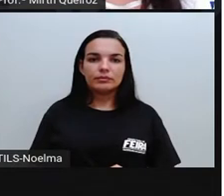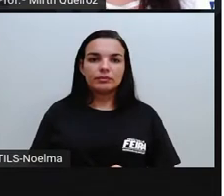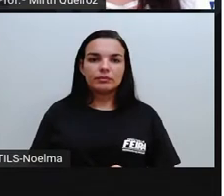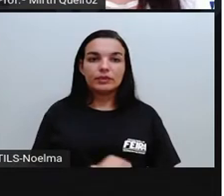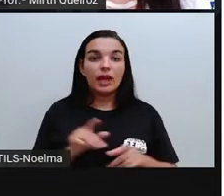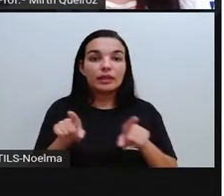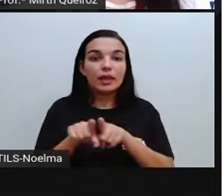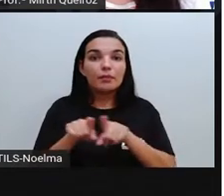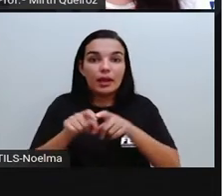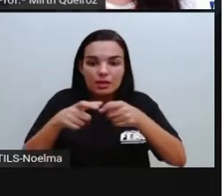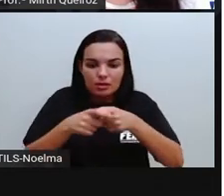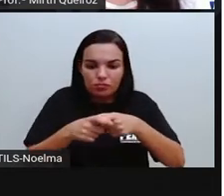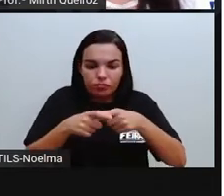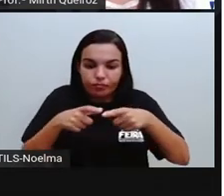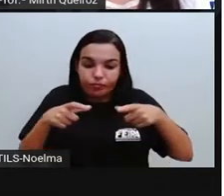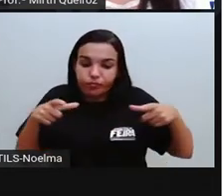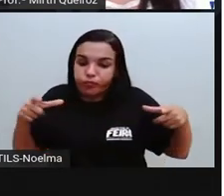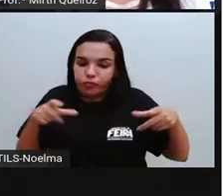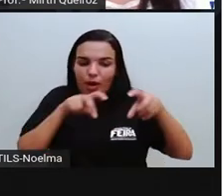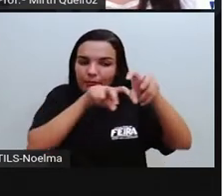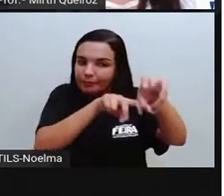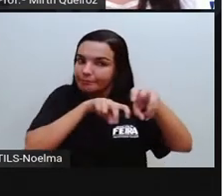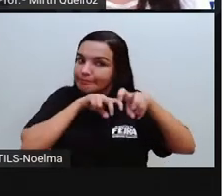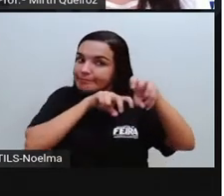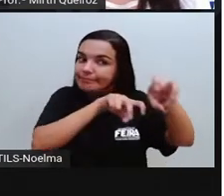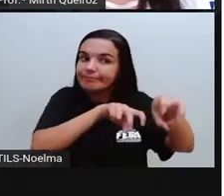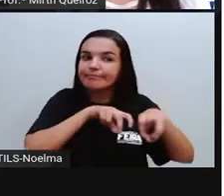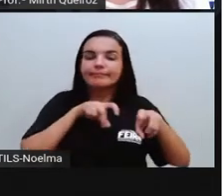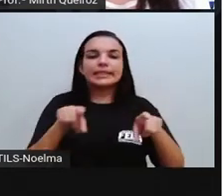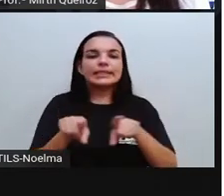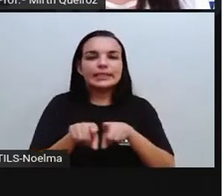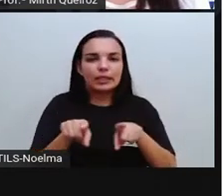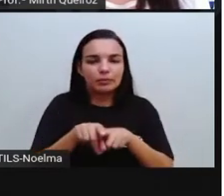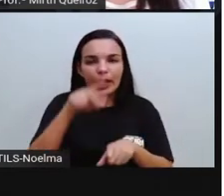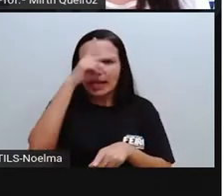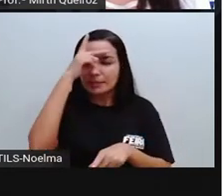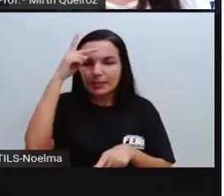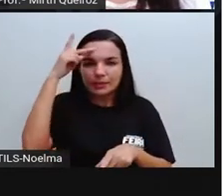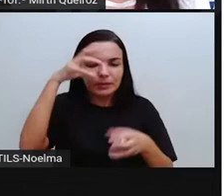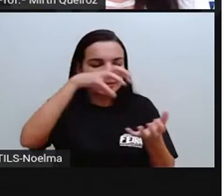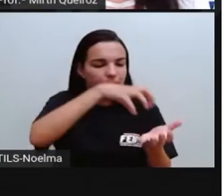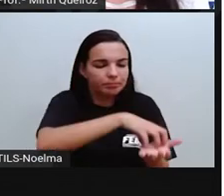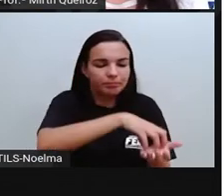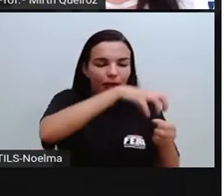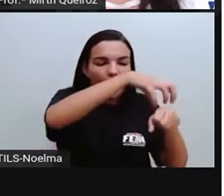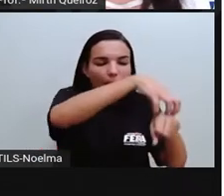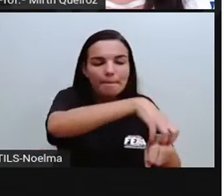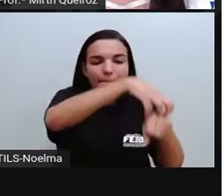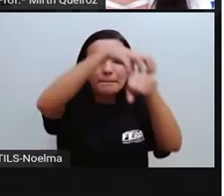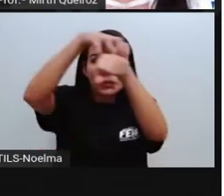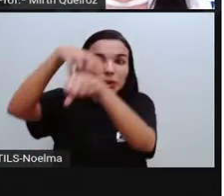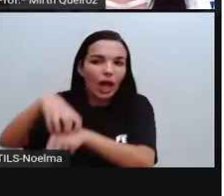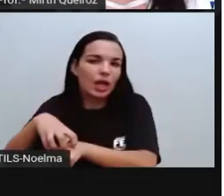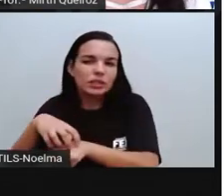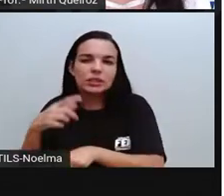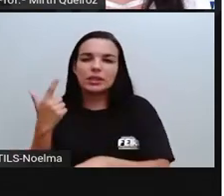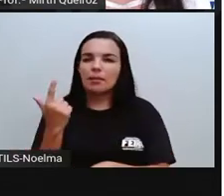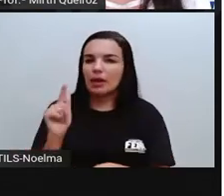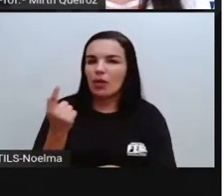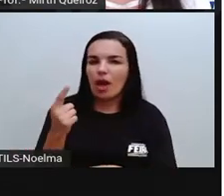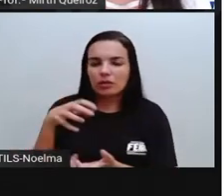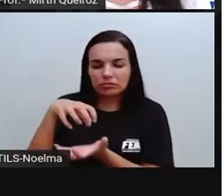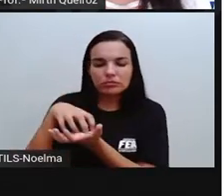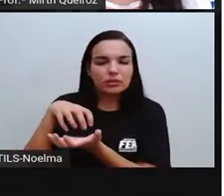expansão da fronteira agrícola foi algo que fez também com que essas pessoas se destinassem à